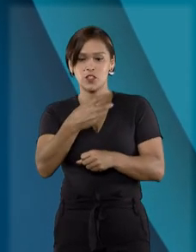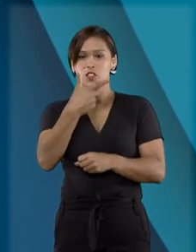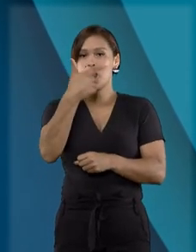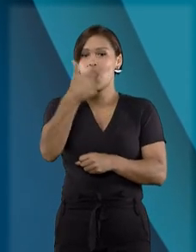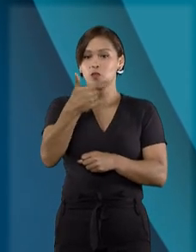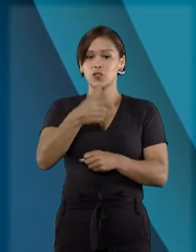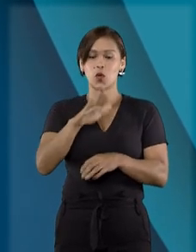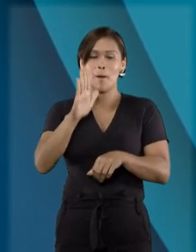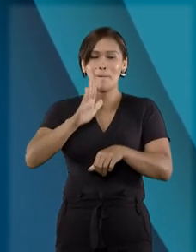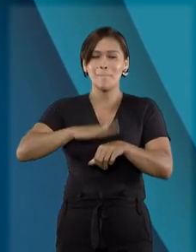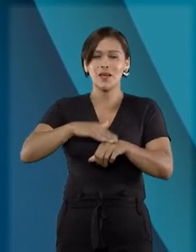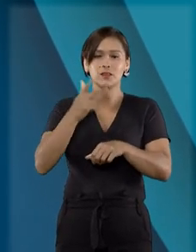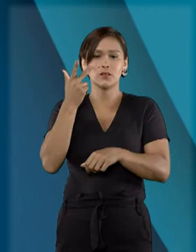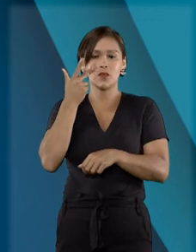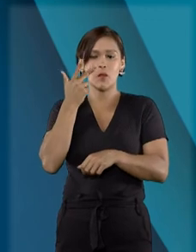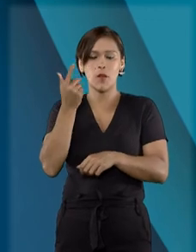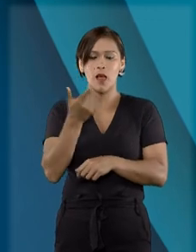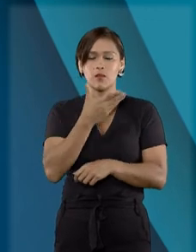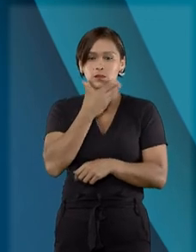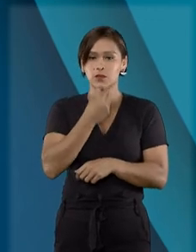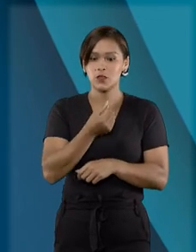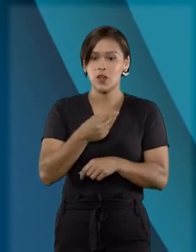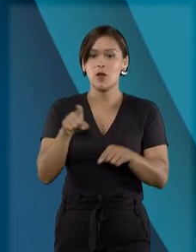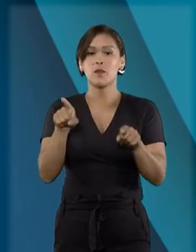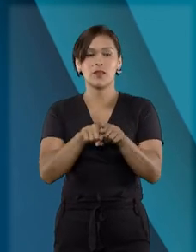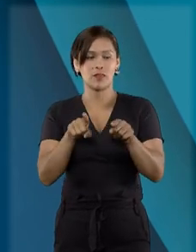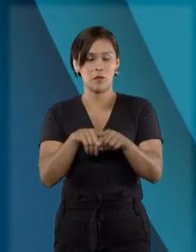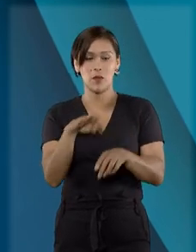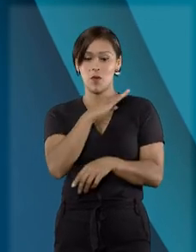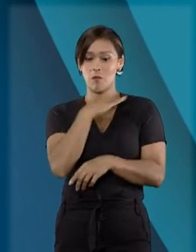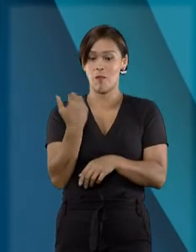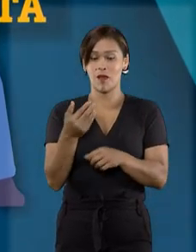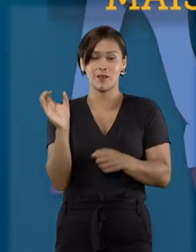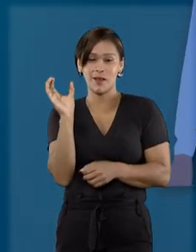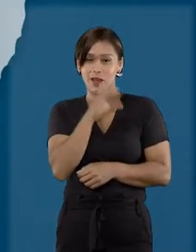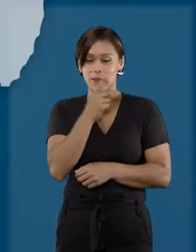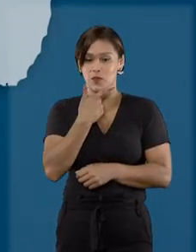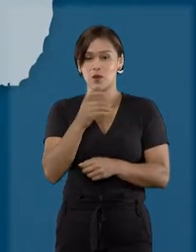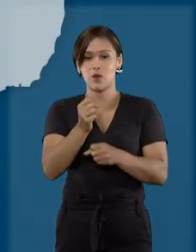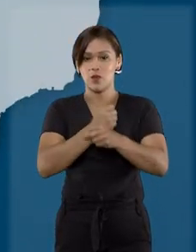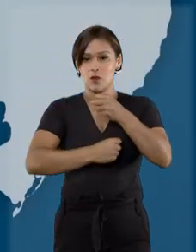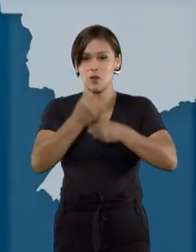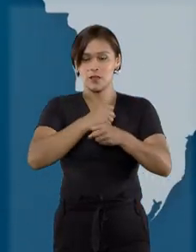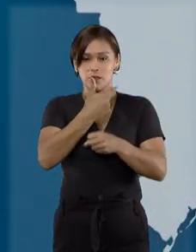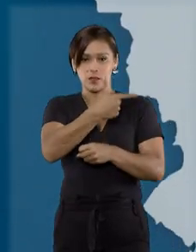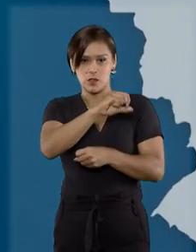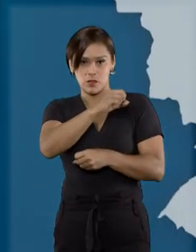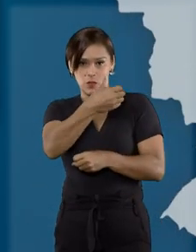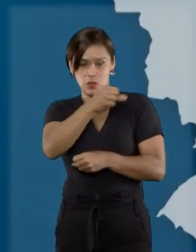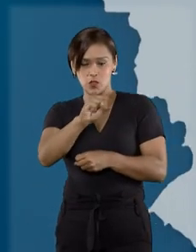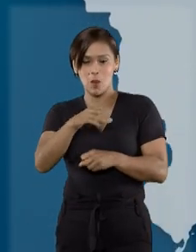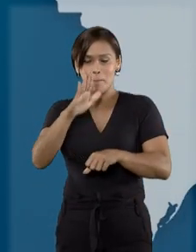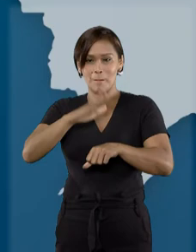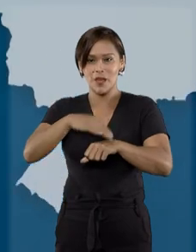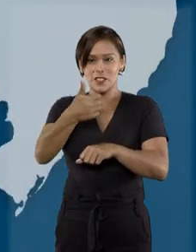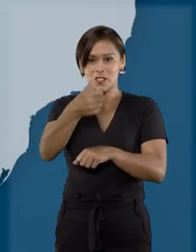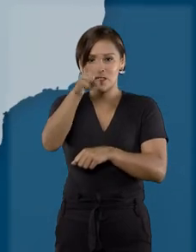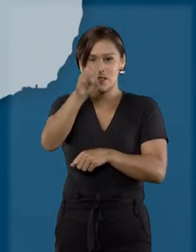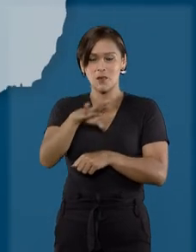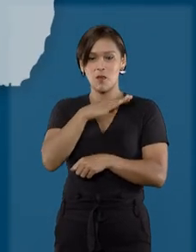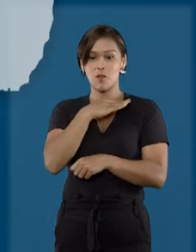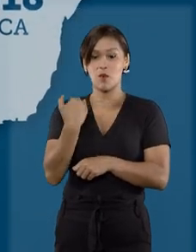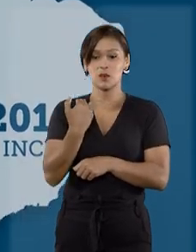segundo tipo mais comum entre os homens e também um dos que mais mata. Em 2018, foram mais de 15 mil